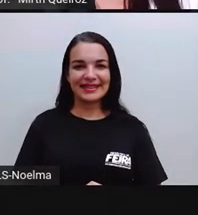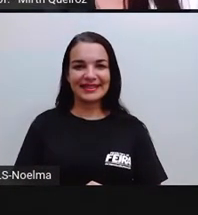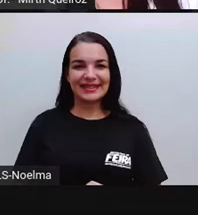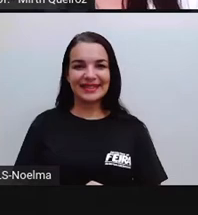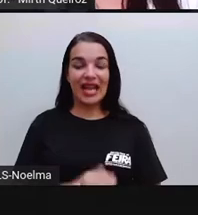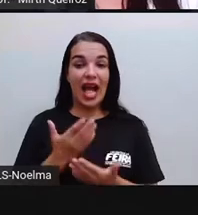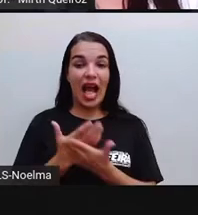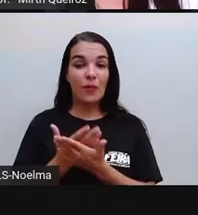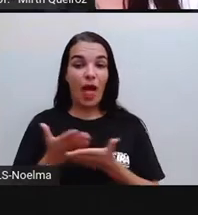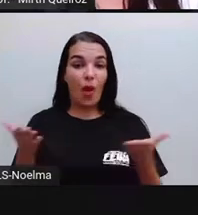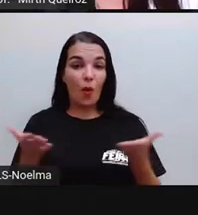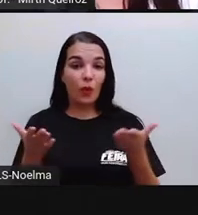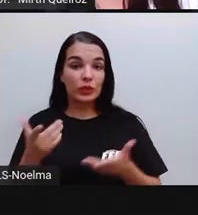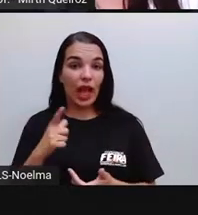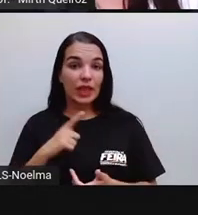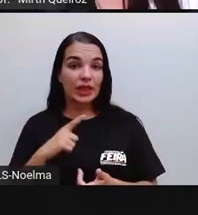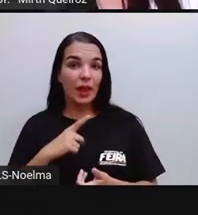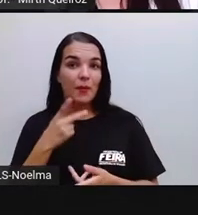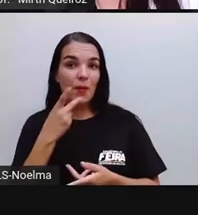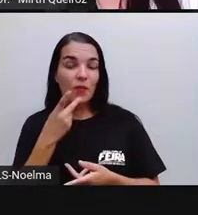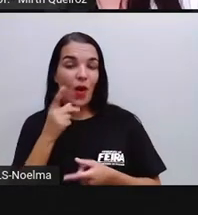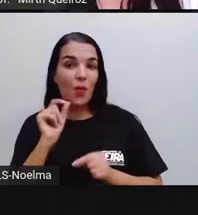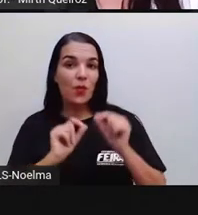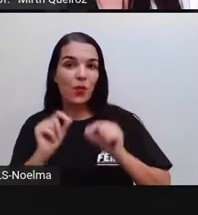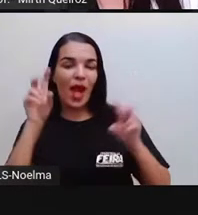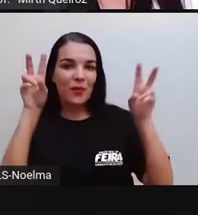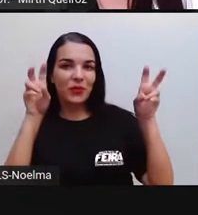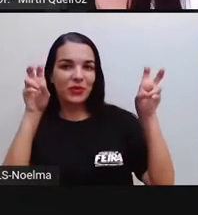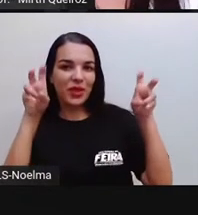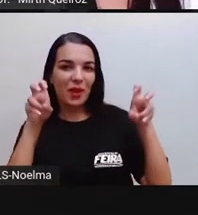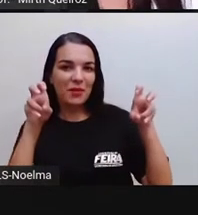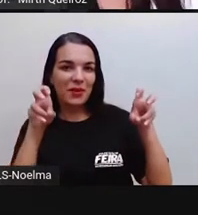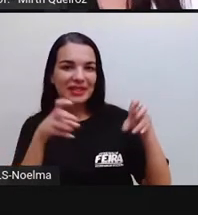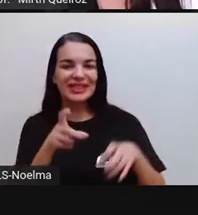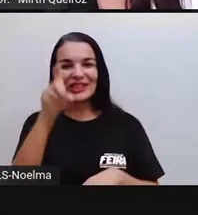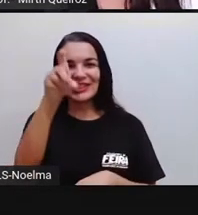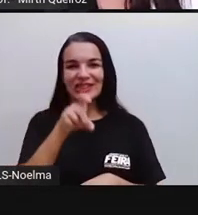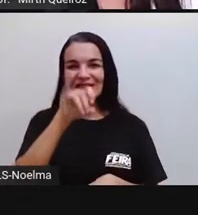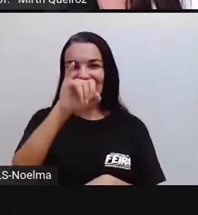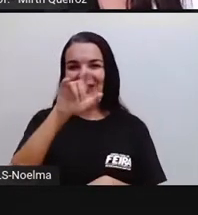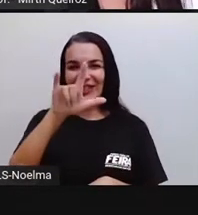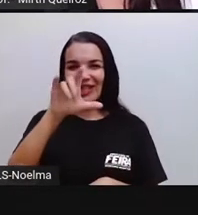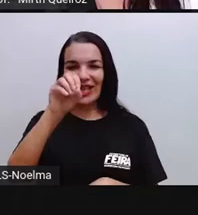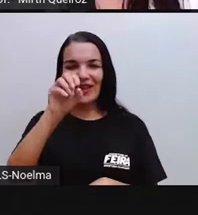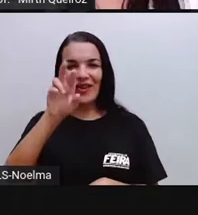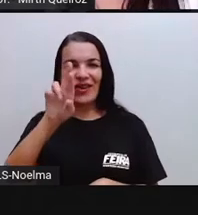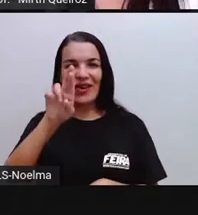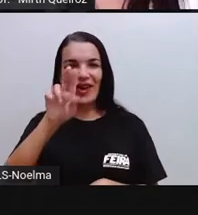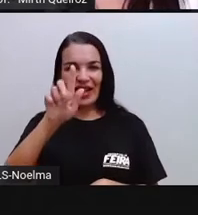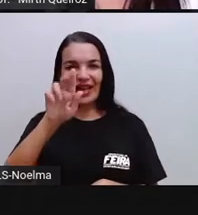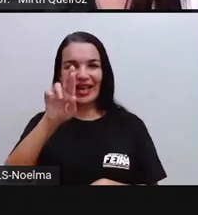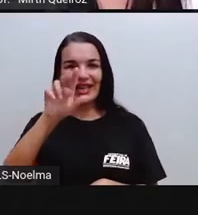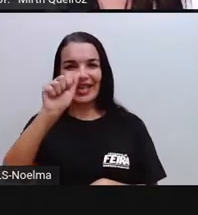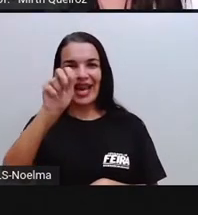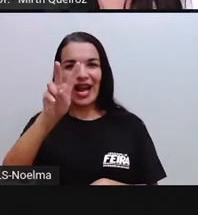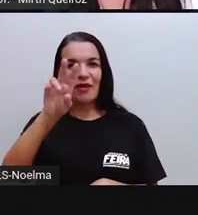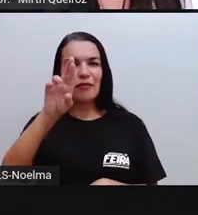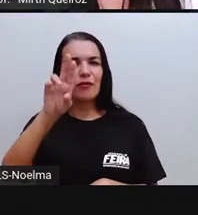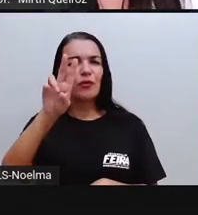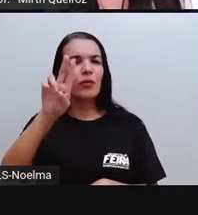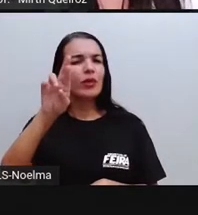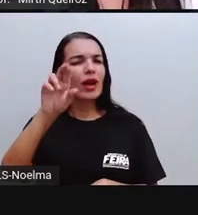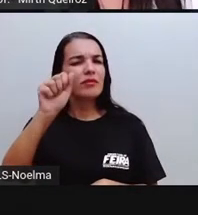Na aula de hoje, nós falaremos sobre xilogravura. Vocês sabem o que é